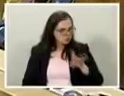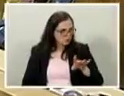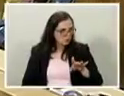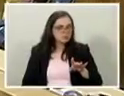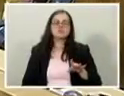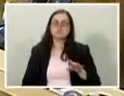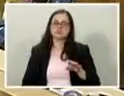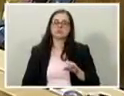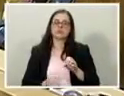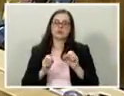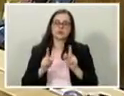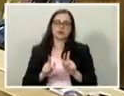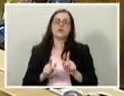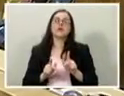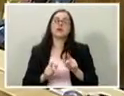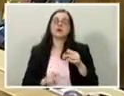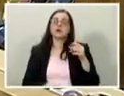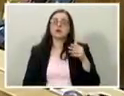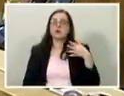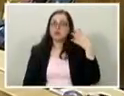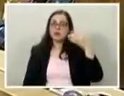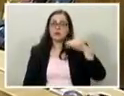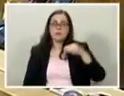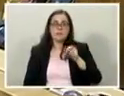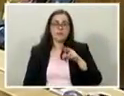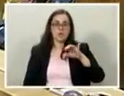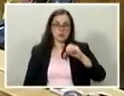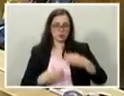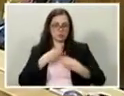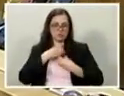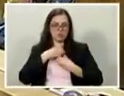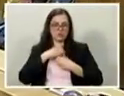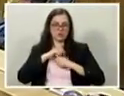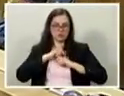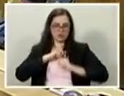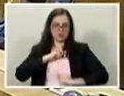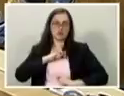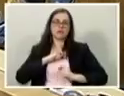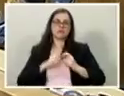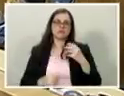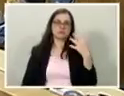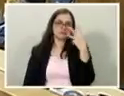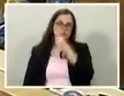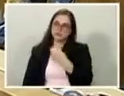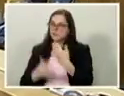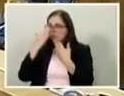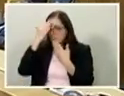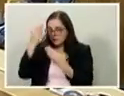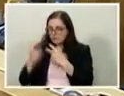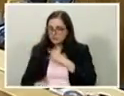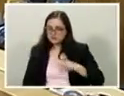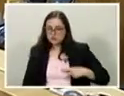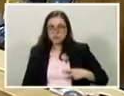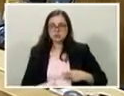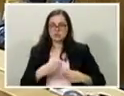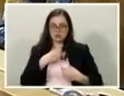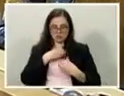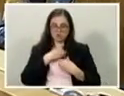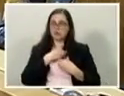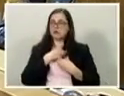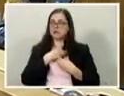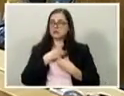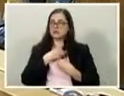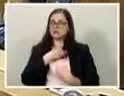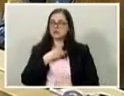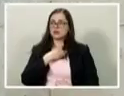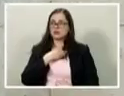Vereador Mário Covas Neto, com uma bela gravata na tarde de hoje. Muito obrigado, senhor presidente. A gravata que eu acabo